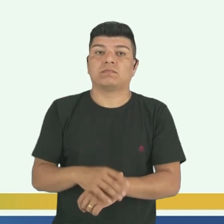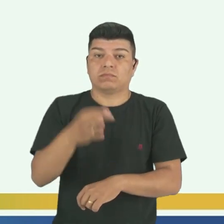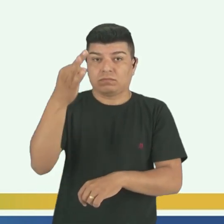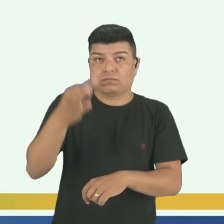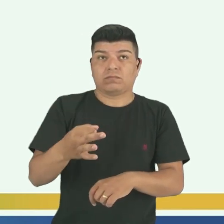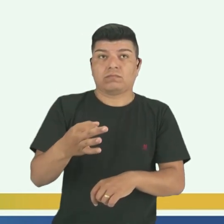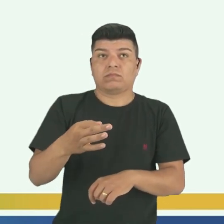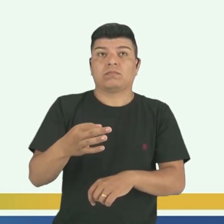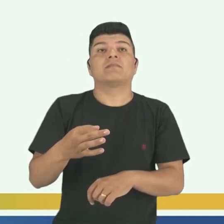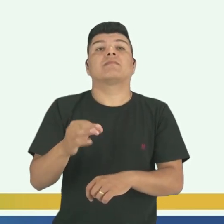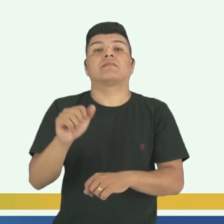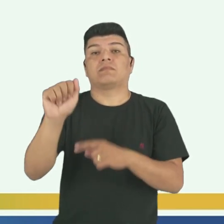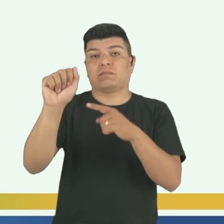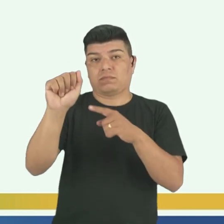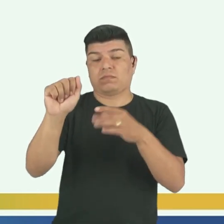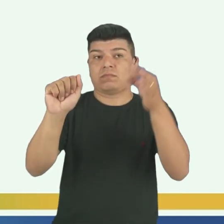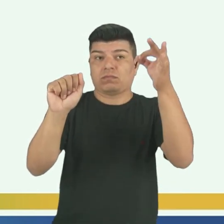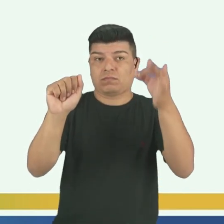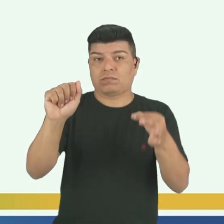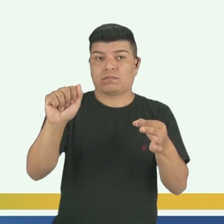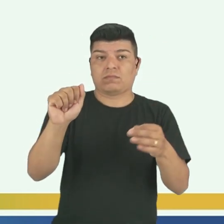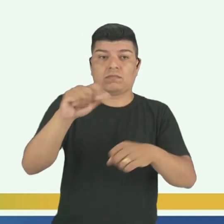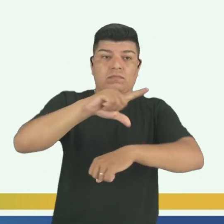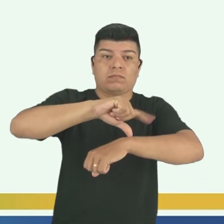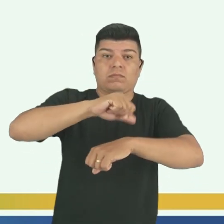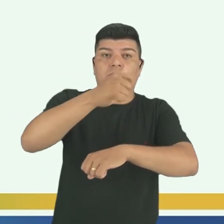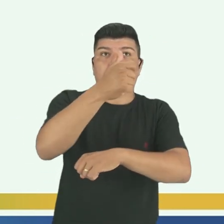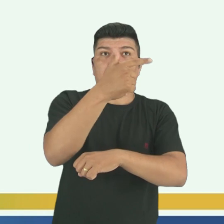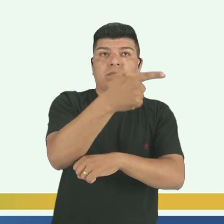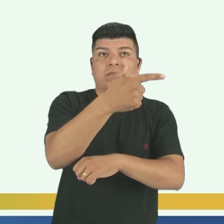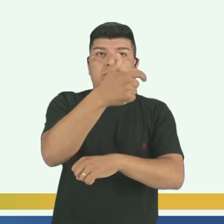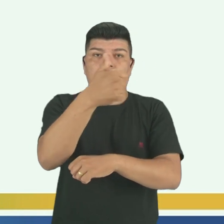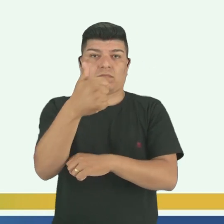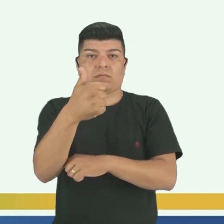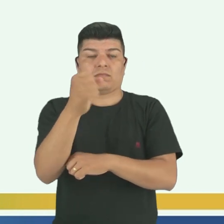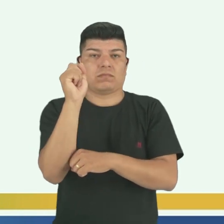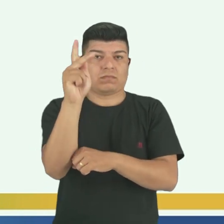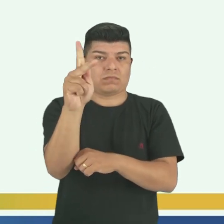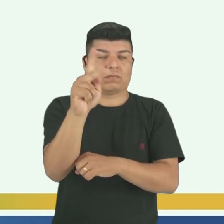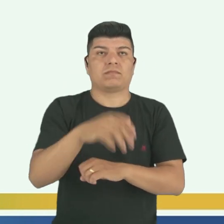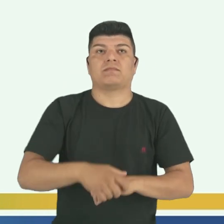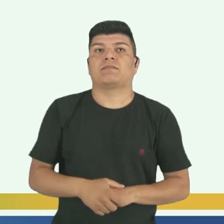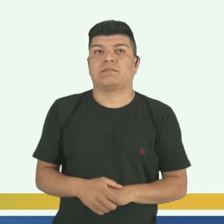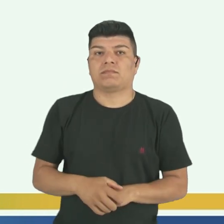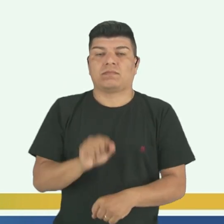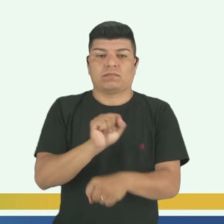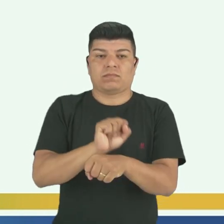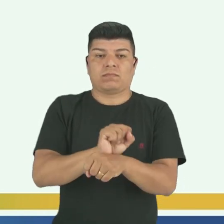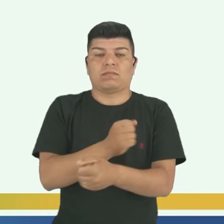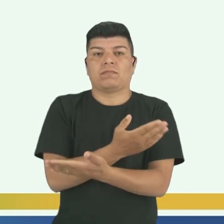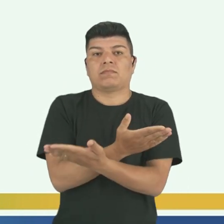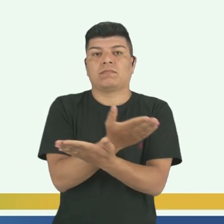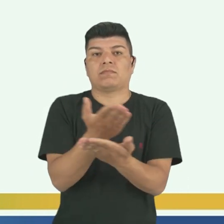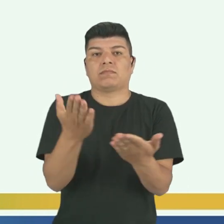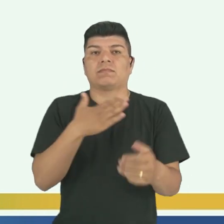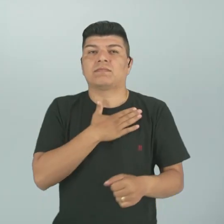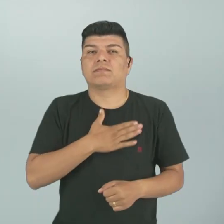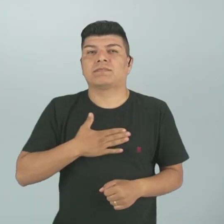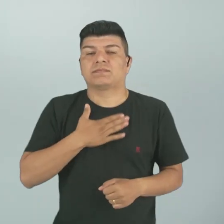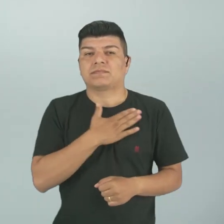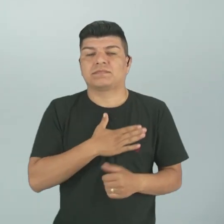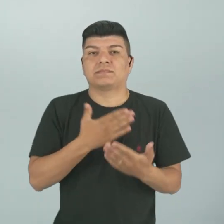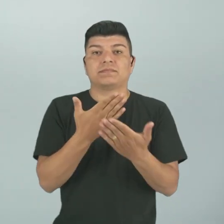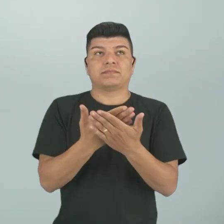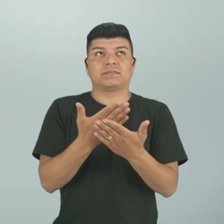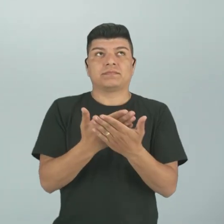Então, será a letra A. Ok, pessoal? Espero que vocês tenham gostado